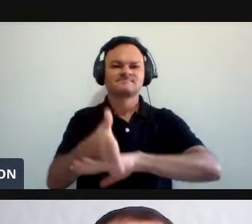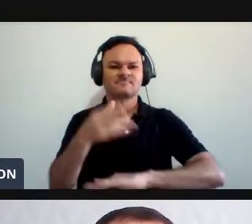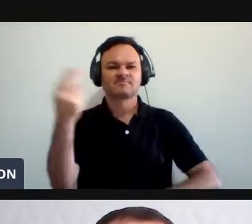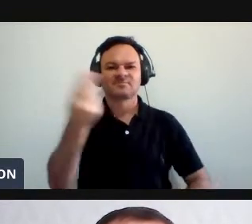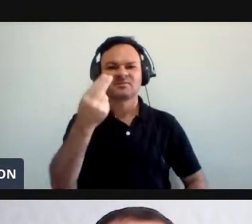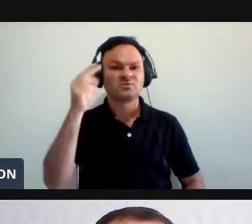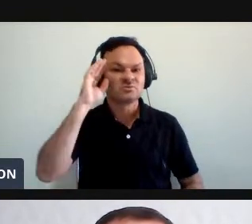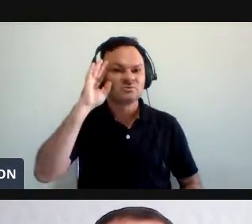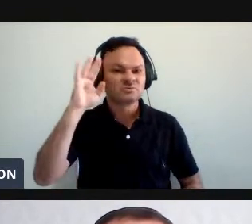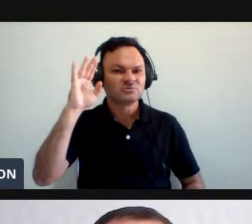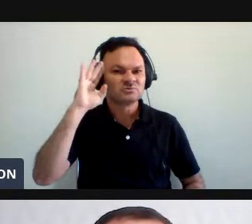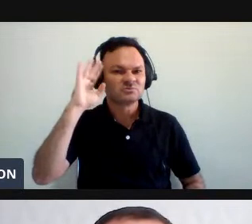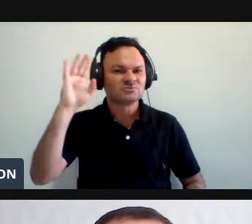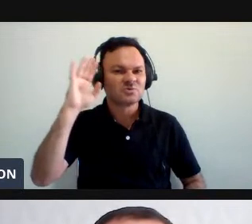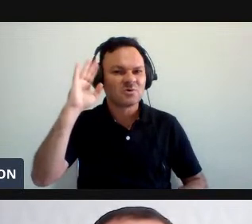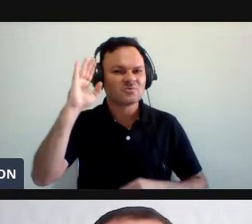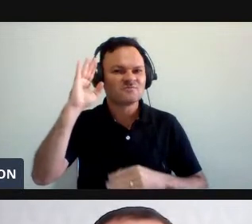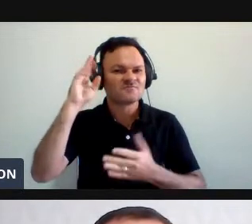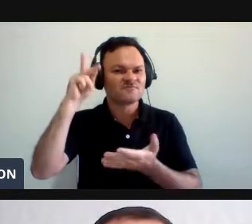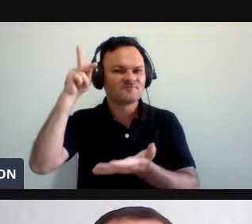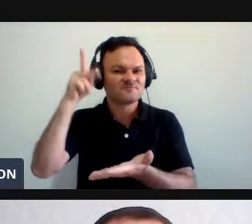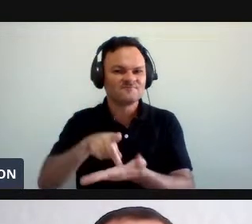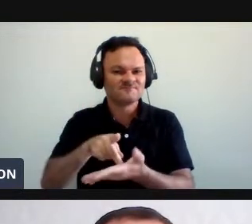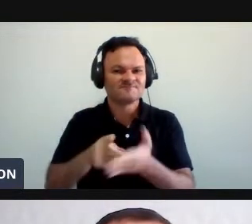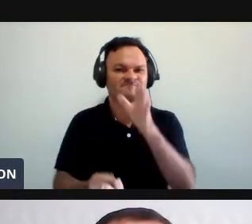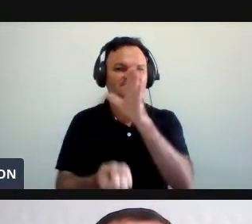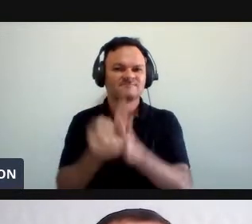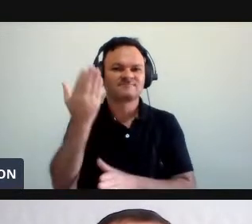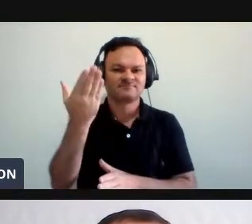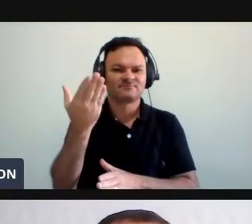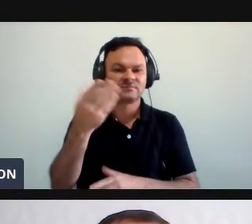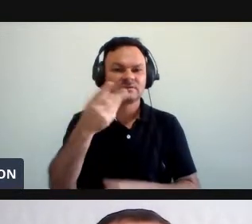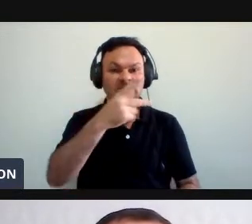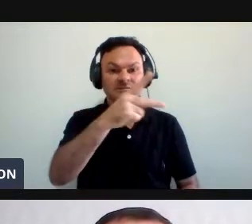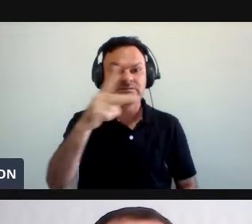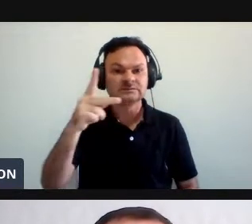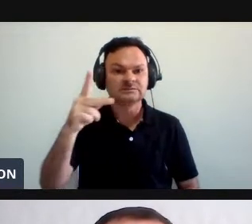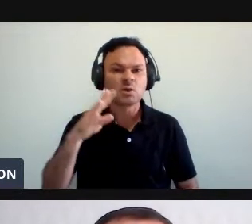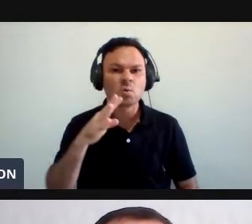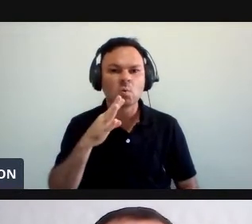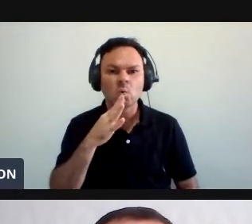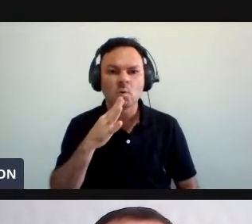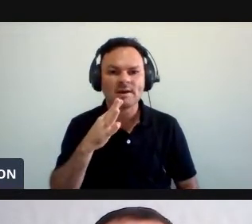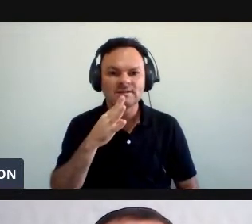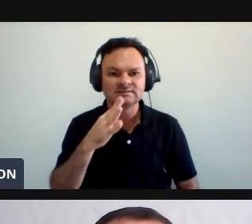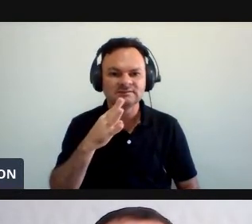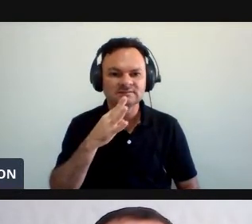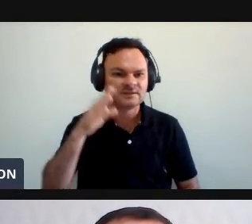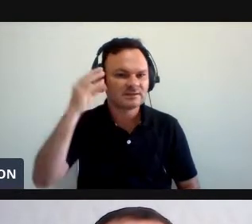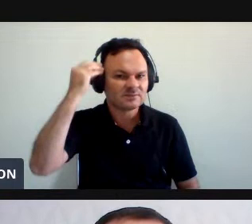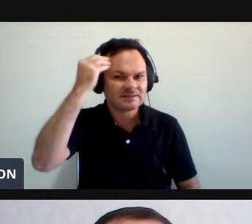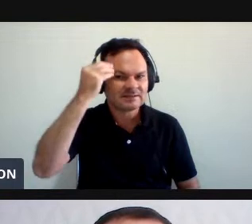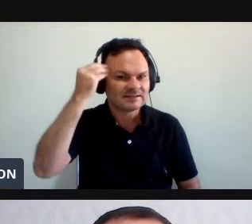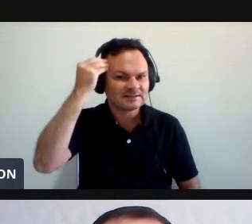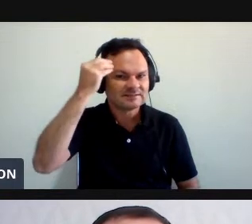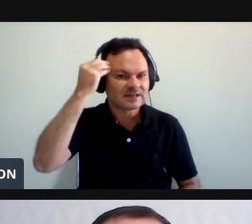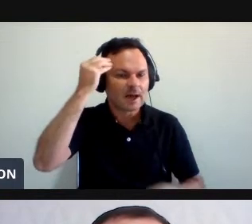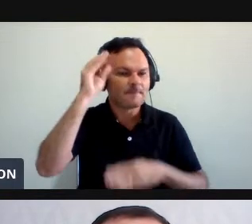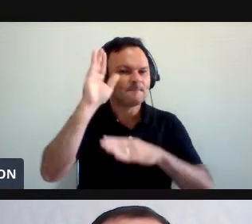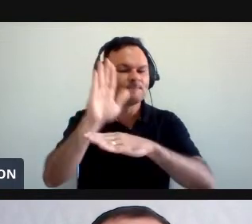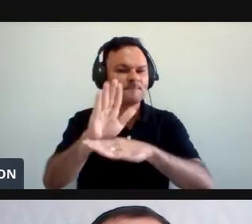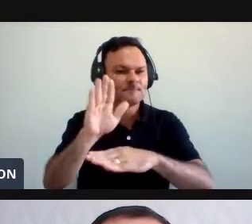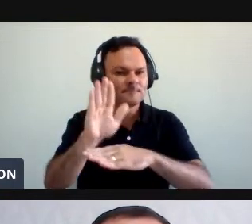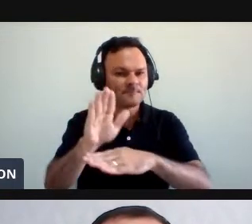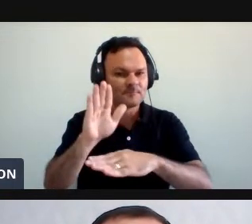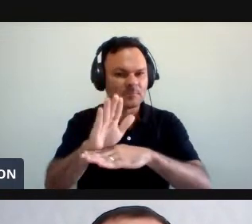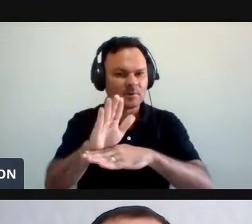sonhos possam ser realizados E que todo o seu conhecimento e experiência Contribuam positivamente para